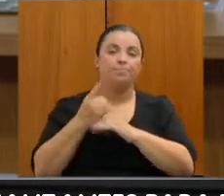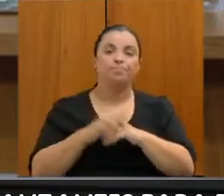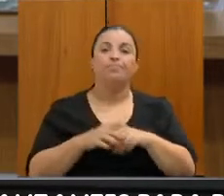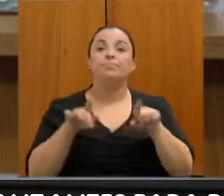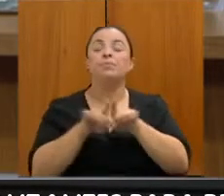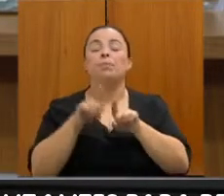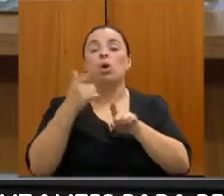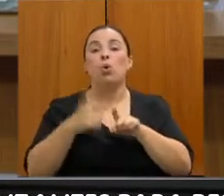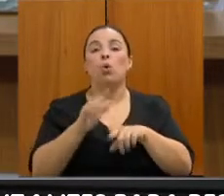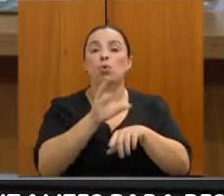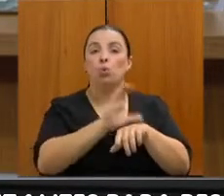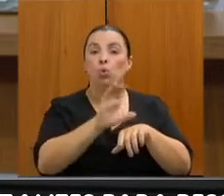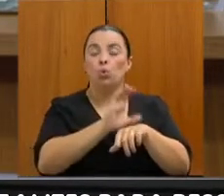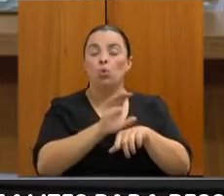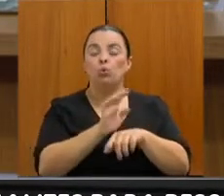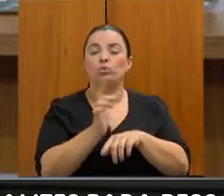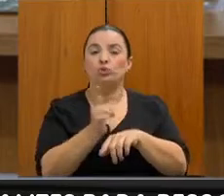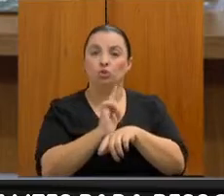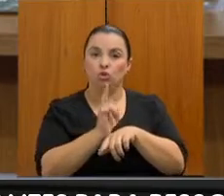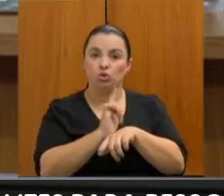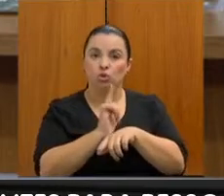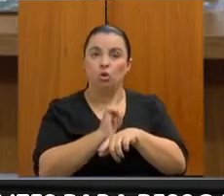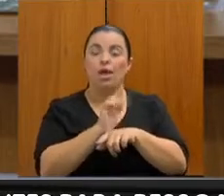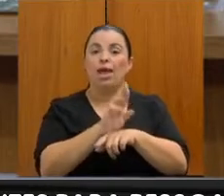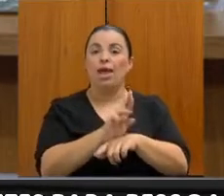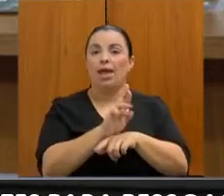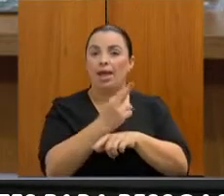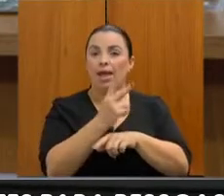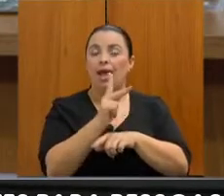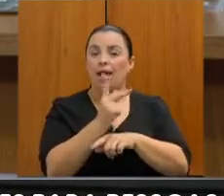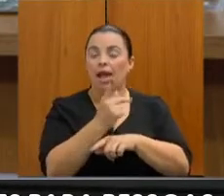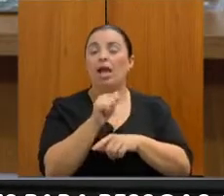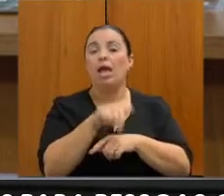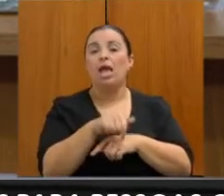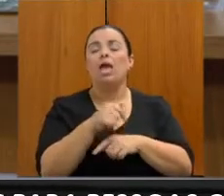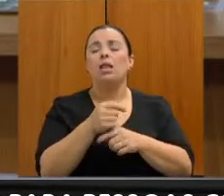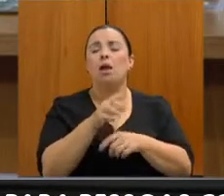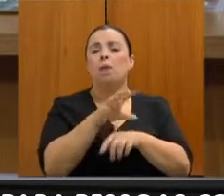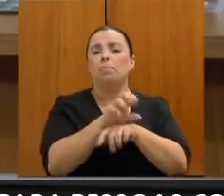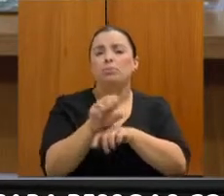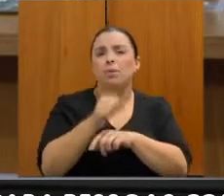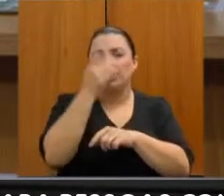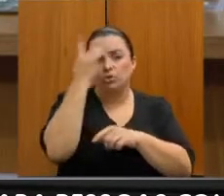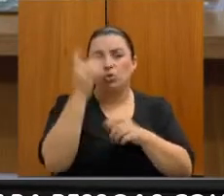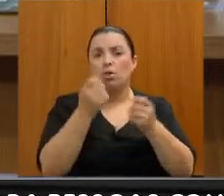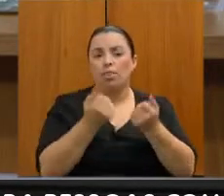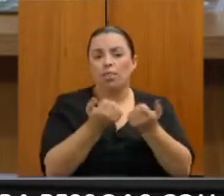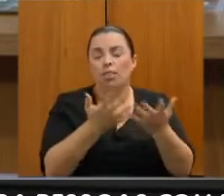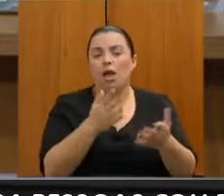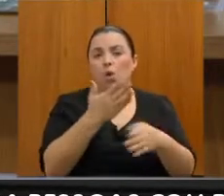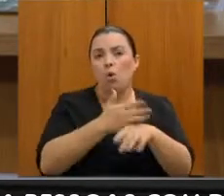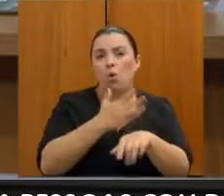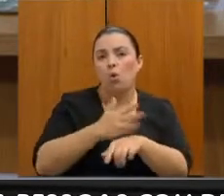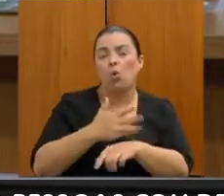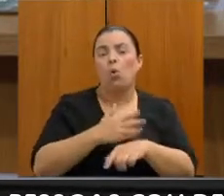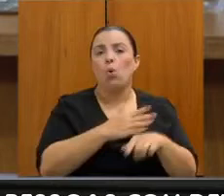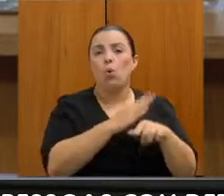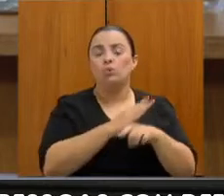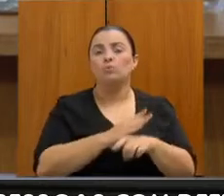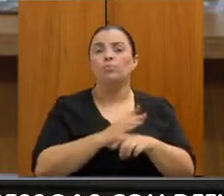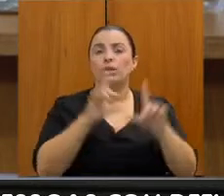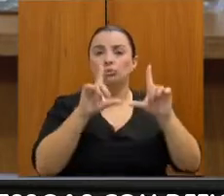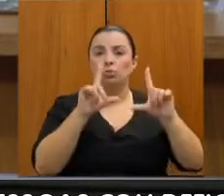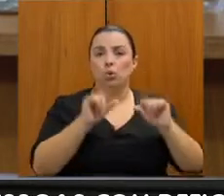humanos, também em parceria com o Eng, busca preparar os gestores e profissionais de RH para enfrentar as formas de capacitismo e exclusão laboral das pessoas com